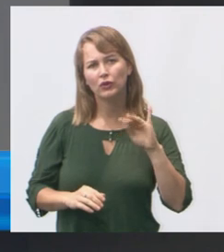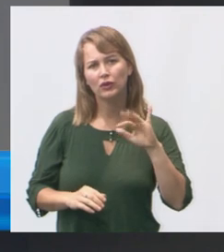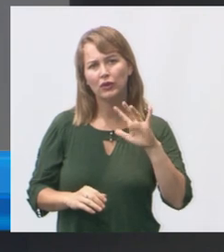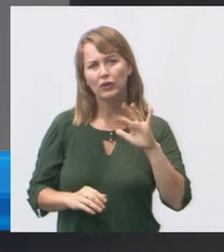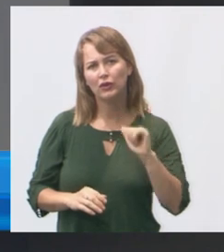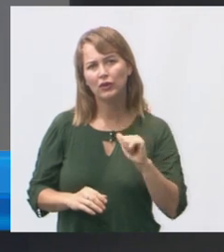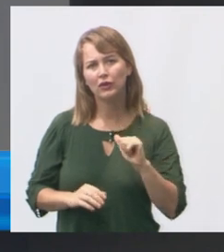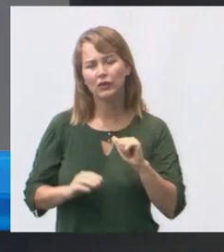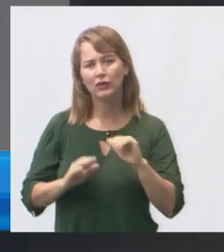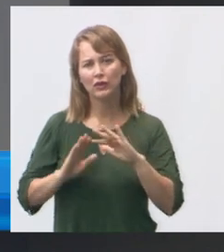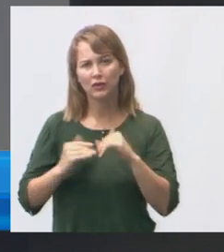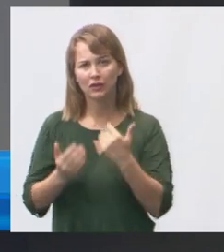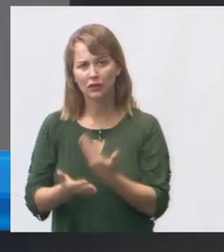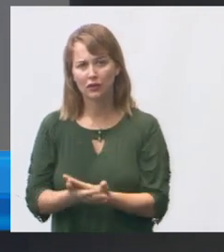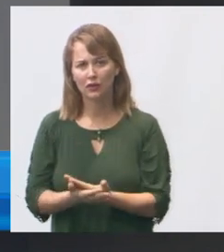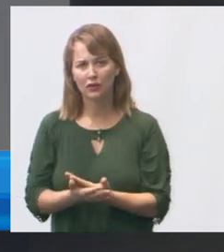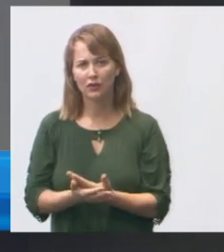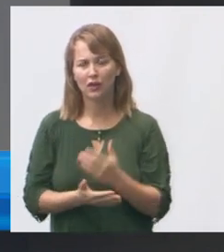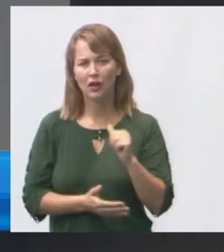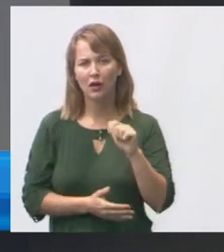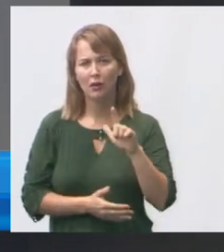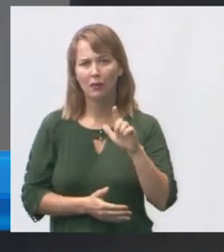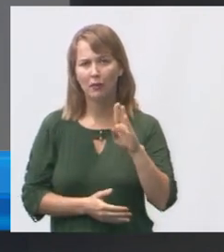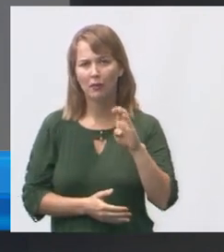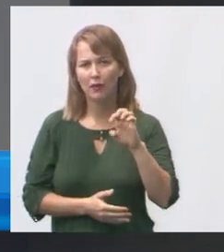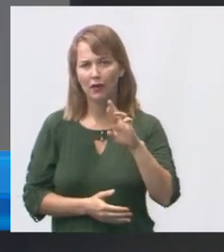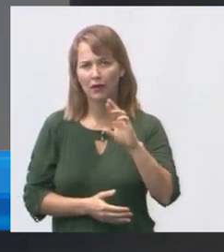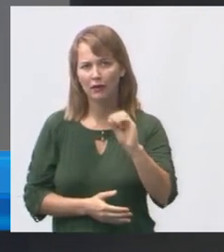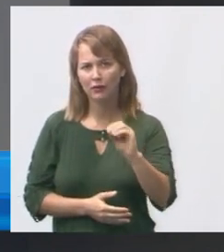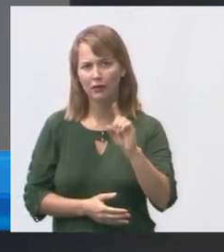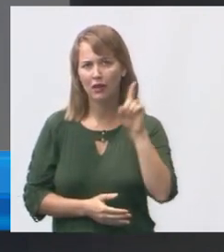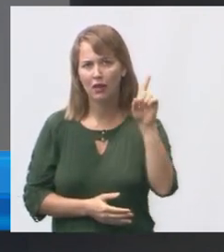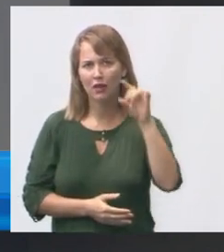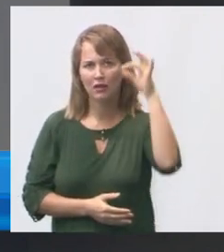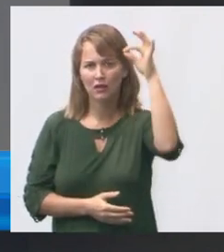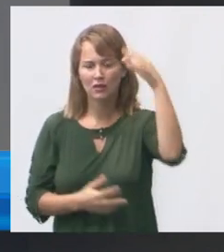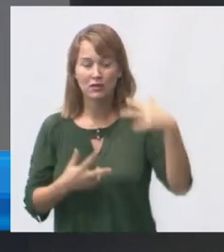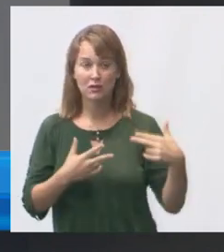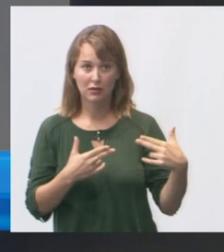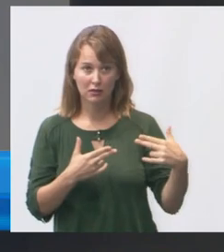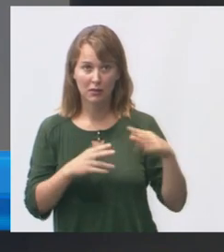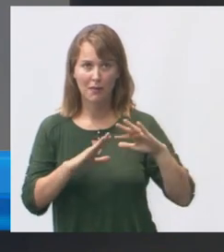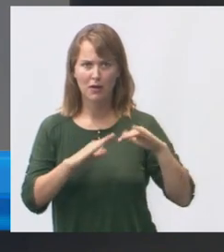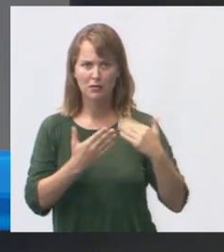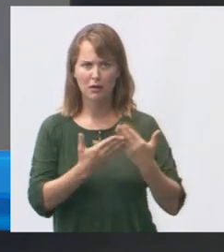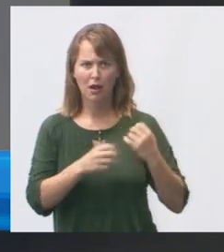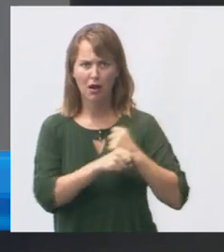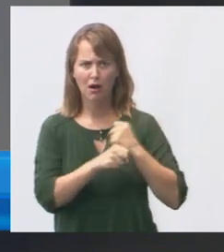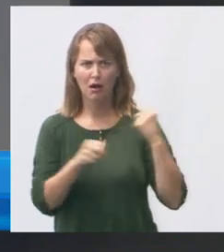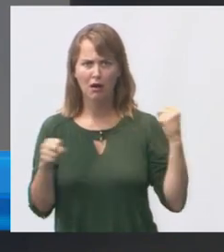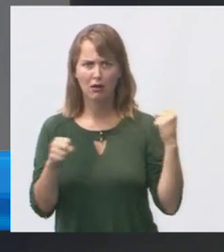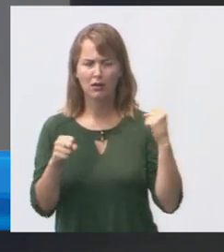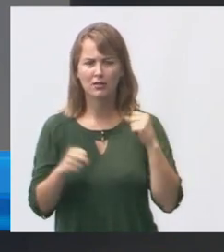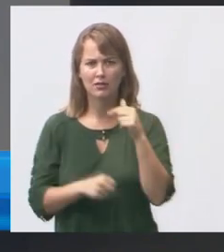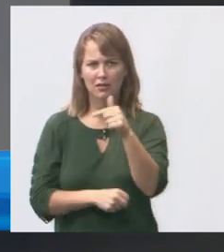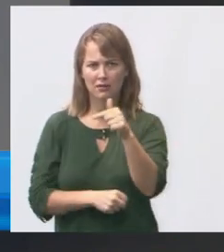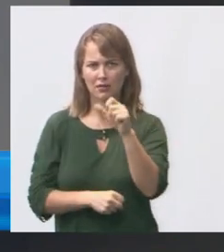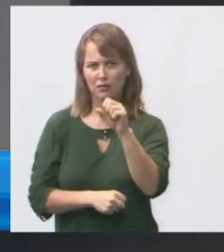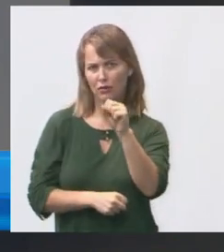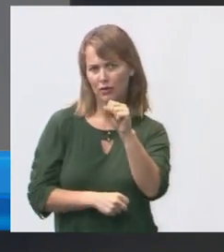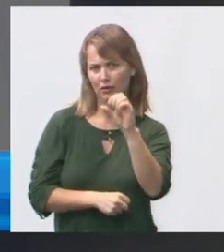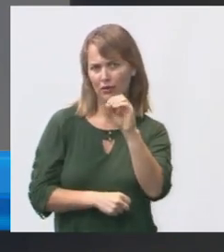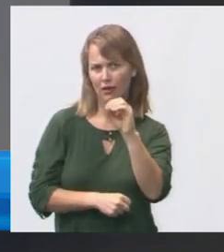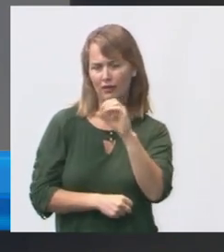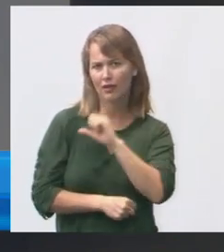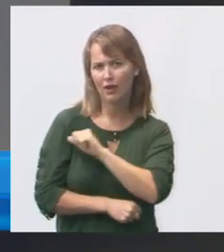MF Alberto de Almeida lá em Santo Antônio também uma escola muito grande capacidade para 780 alunos